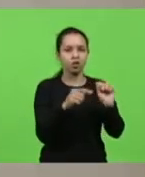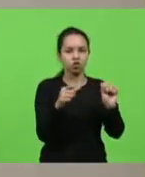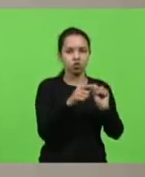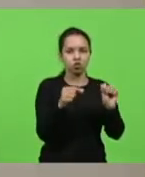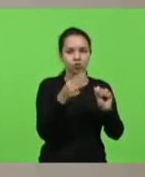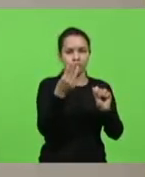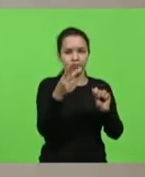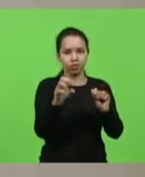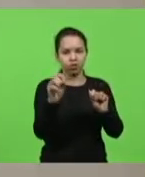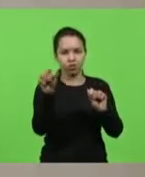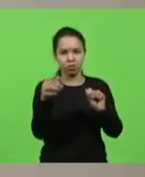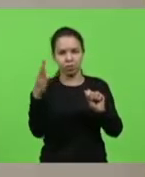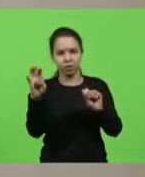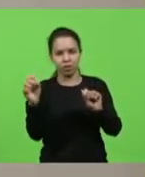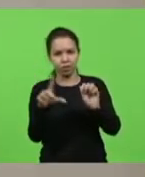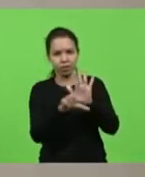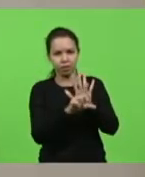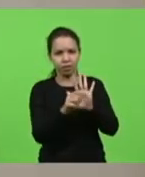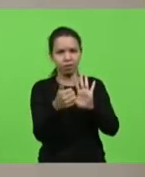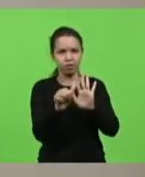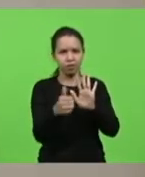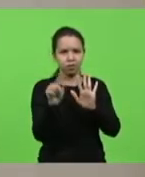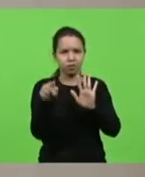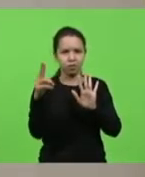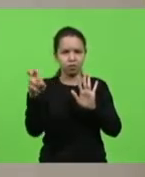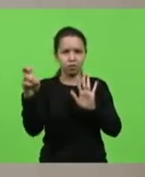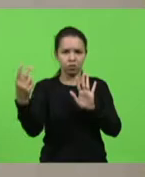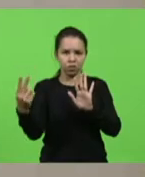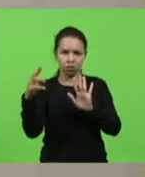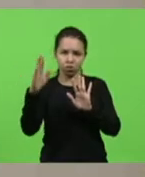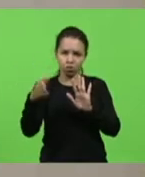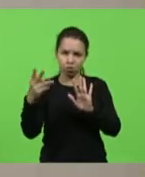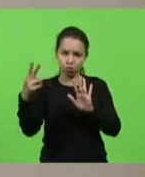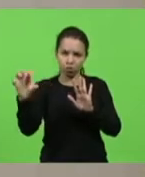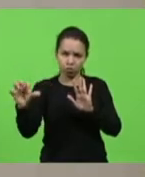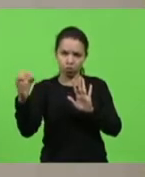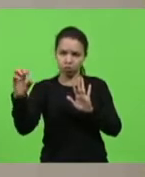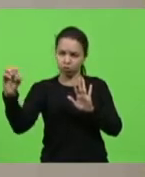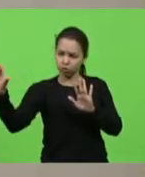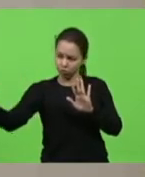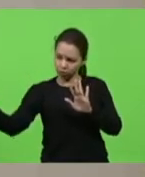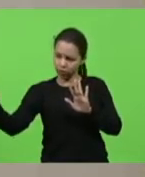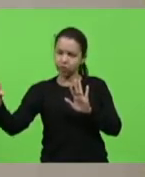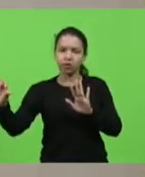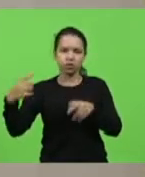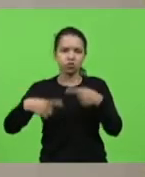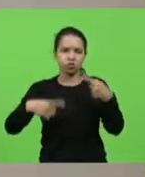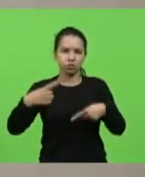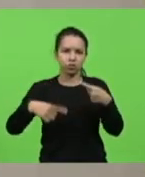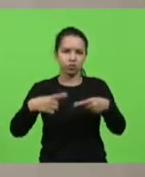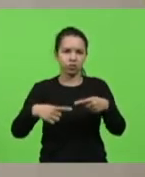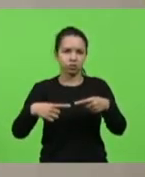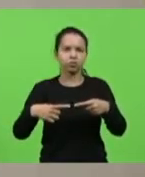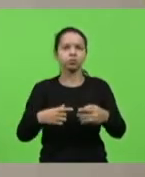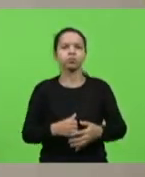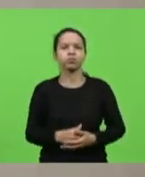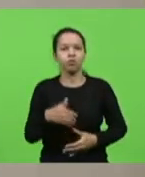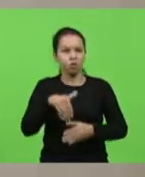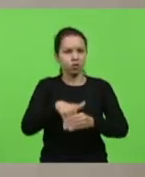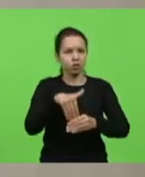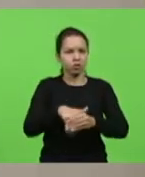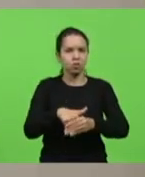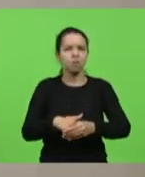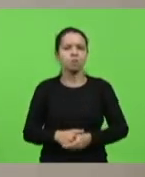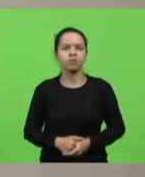.952, de 2009, em discussão. Não havendo quem queira discutir, em votação, deputados que aprovam, permaneçam como se encontram.